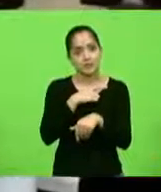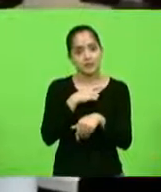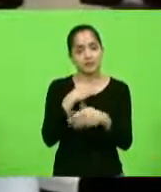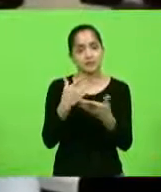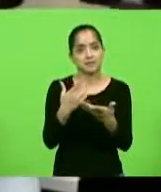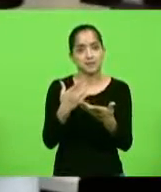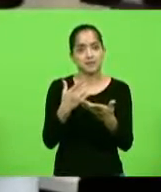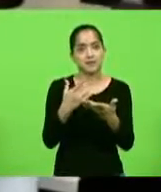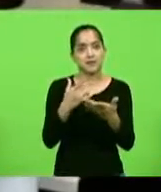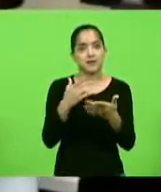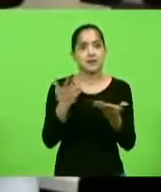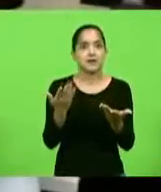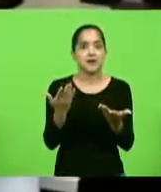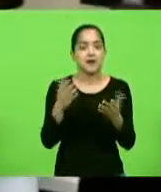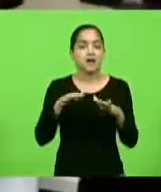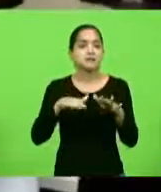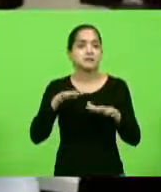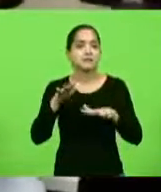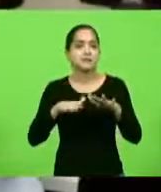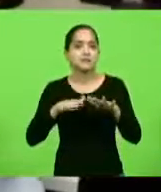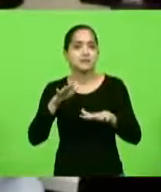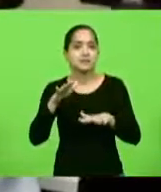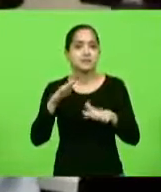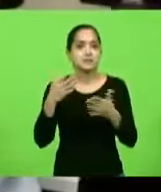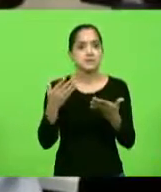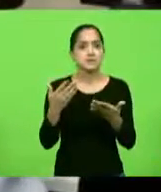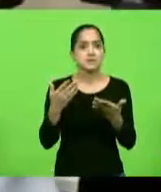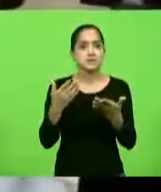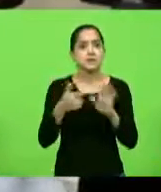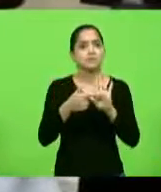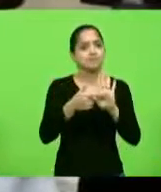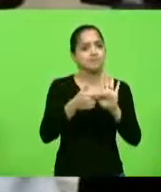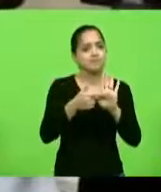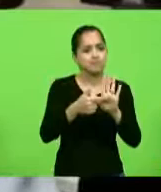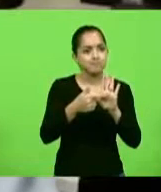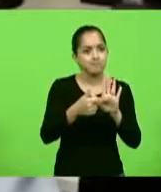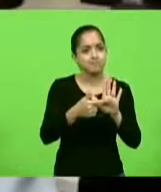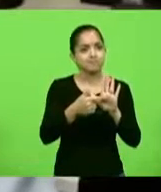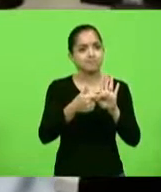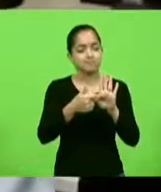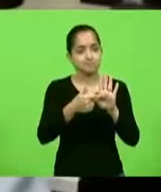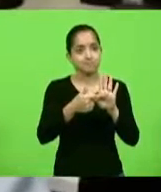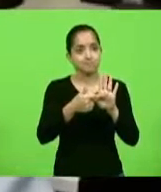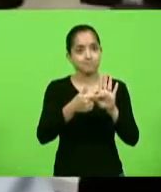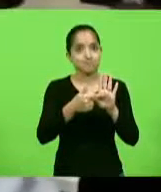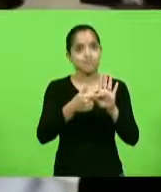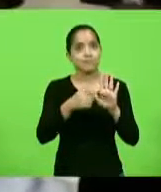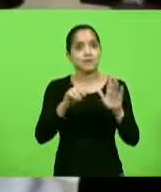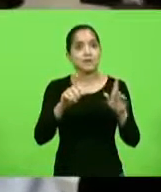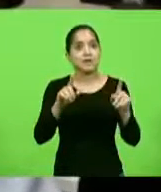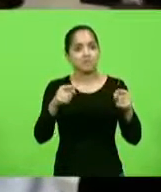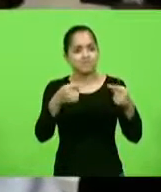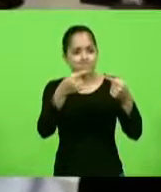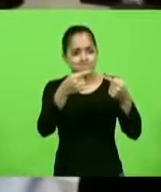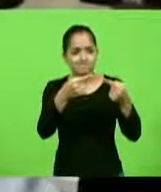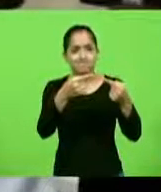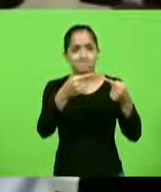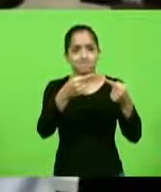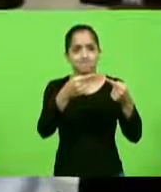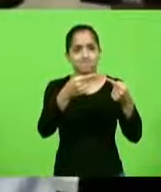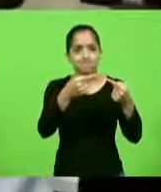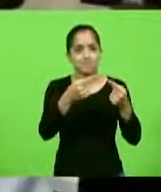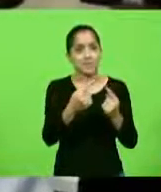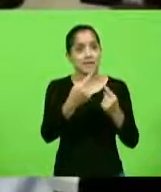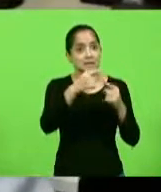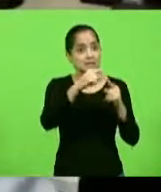para acabar com as referências que nós temos, e principalmente, atacando a ciência de uma maneira, né,